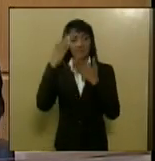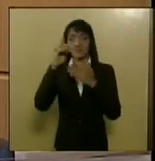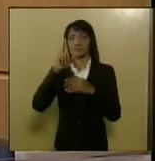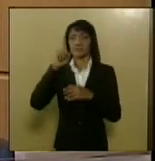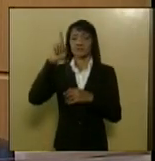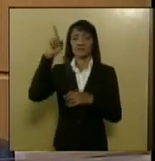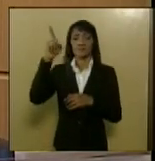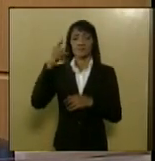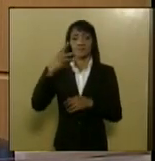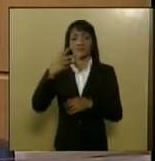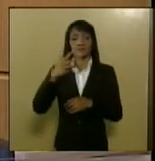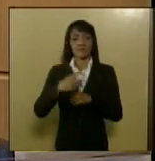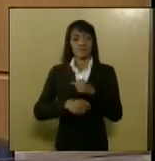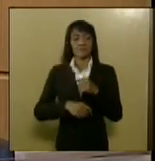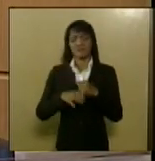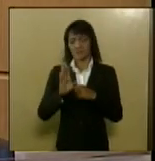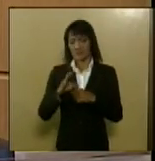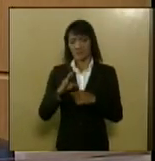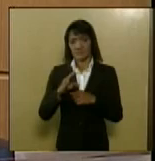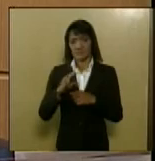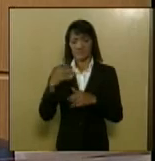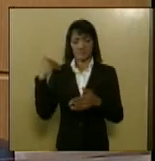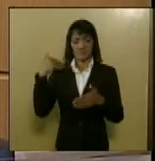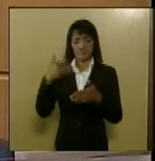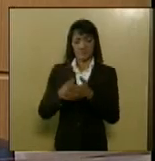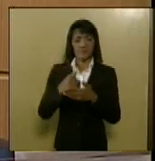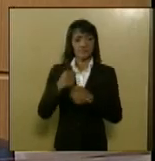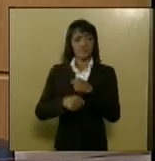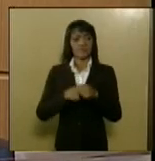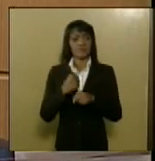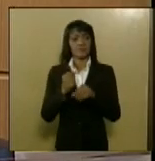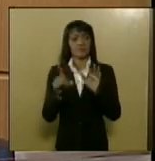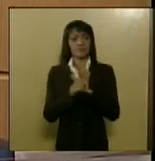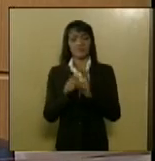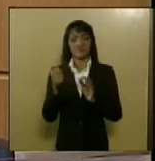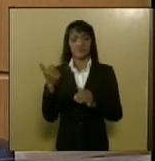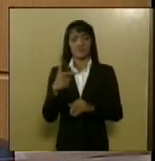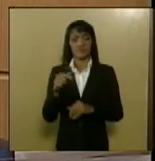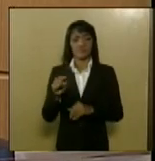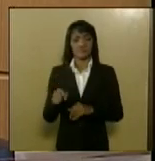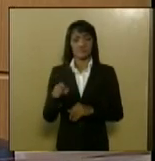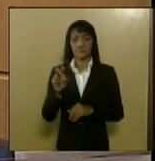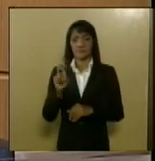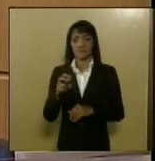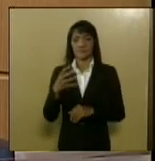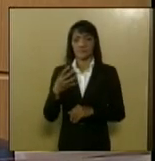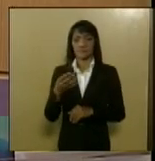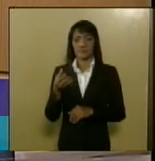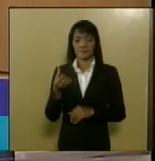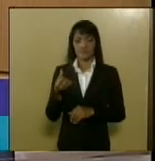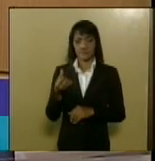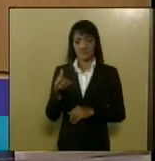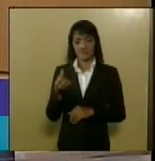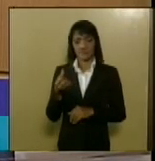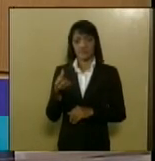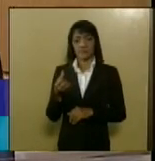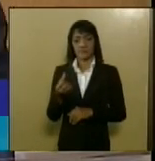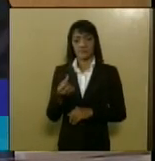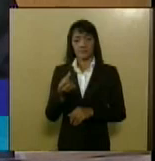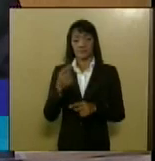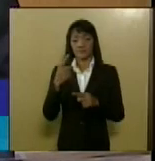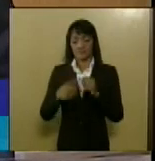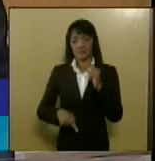2015 tem a nova lei antifumo 12.546 que já